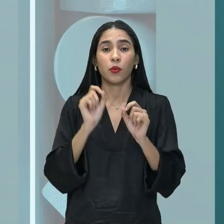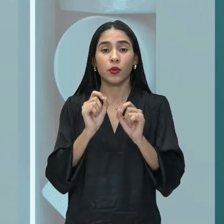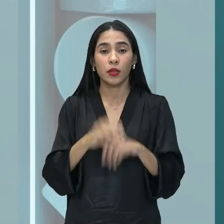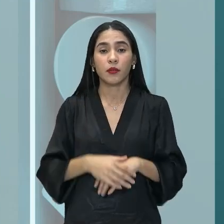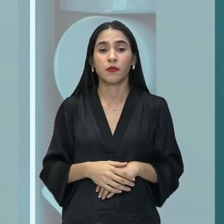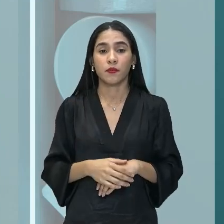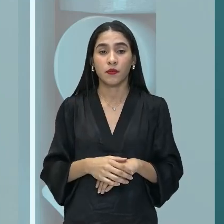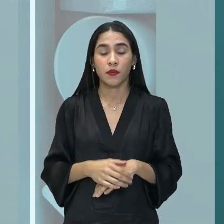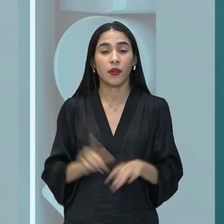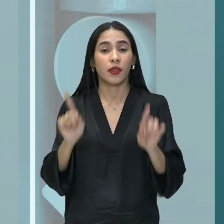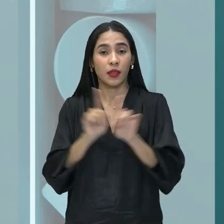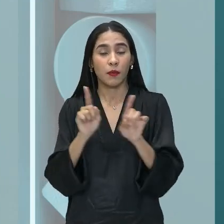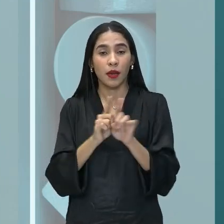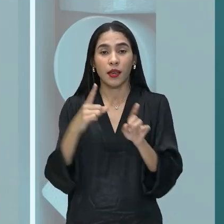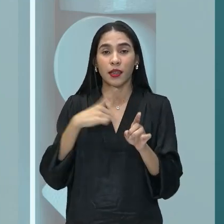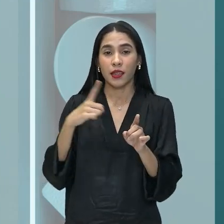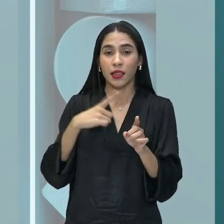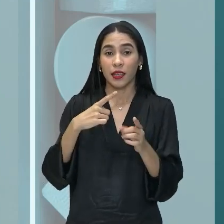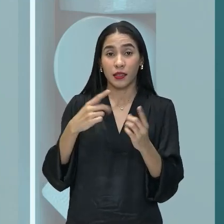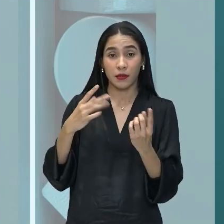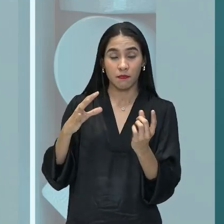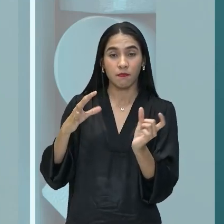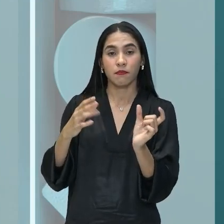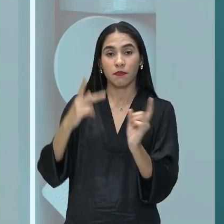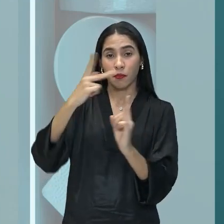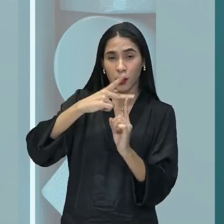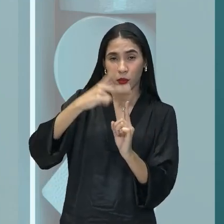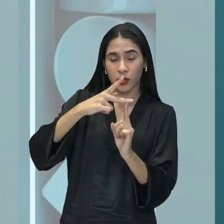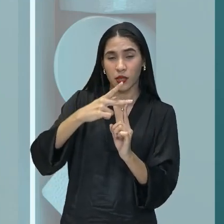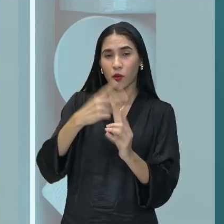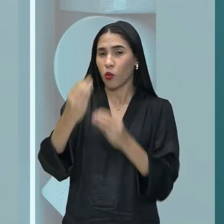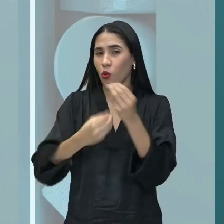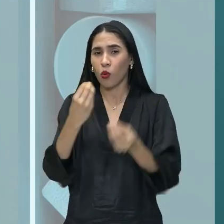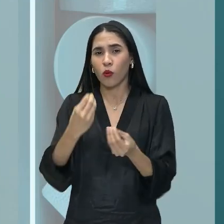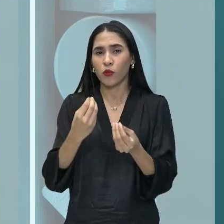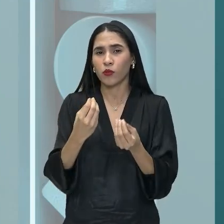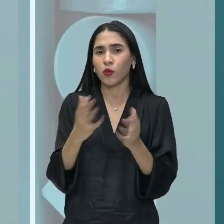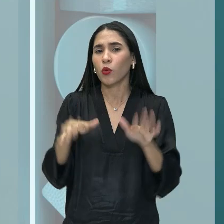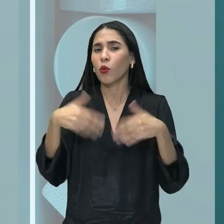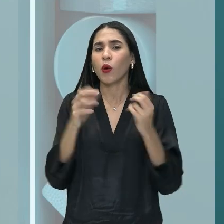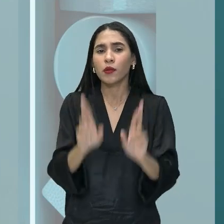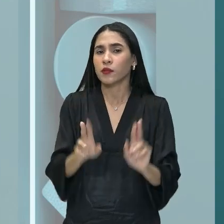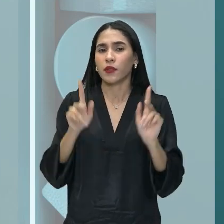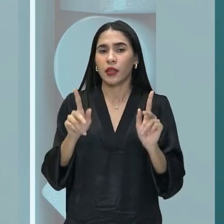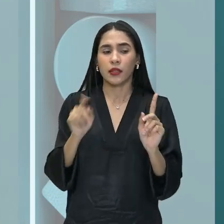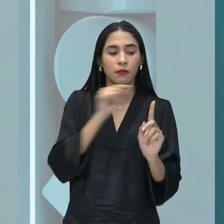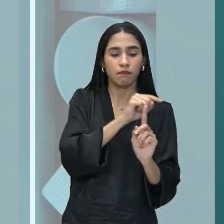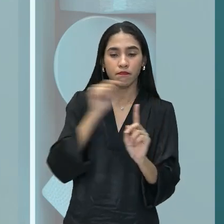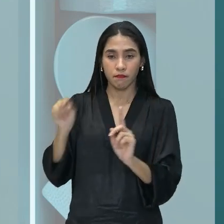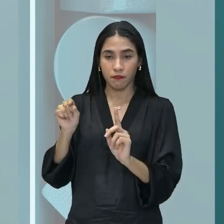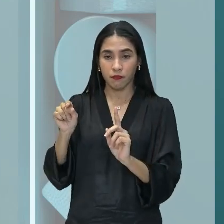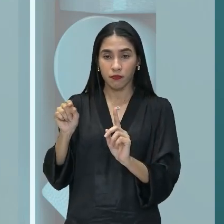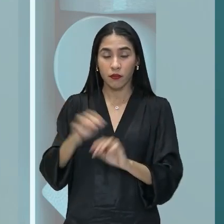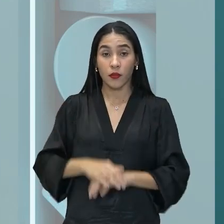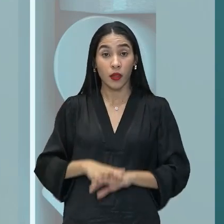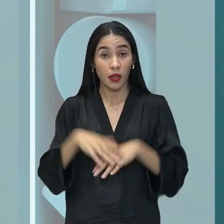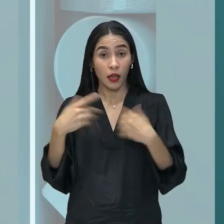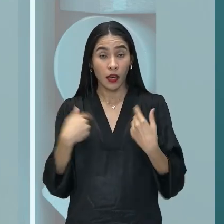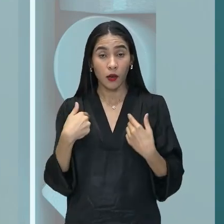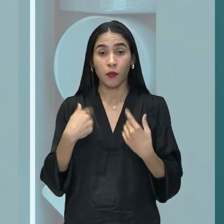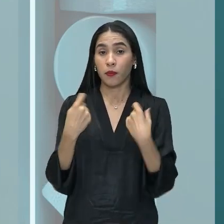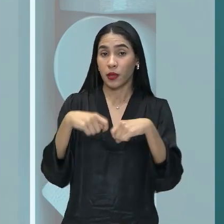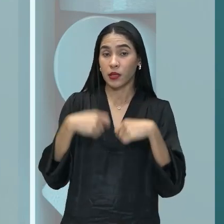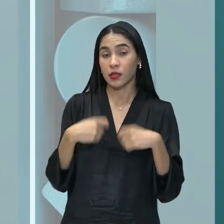também são introduzidas por preposições. Como eu vou diferenciar uma da outra? Eu vou observar